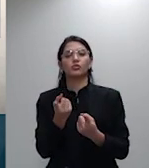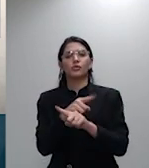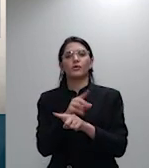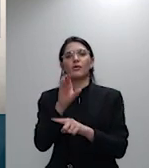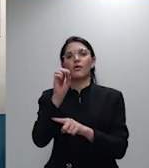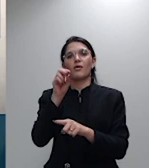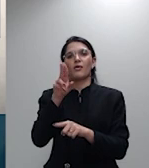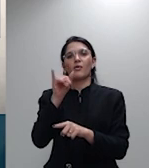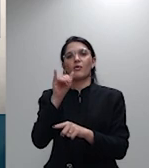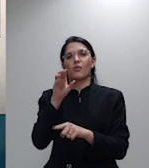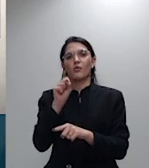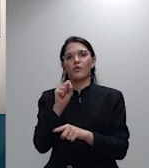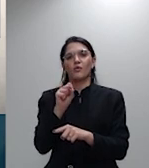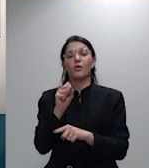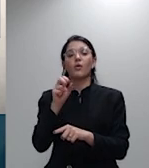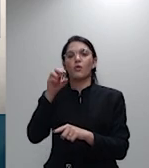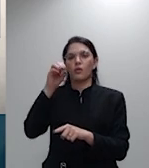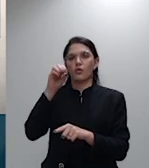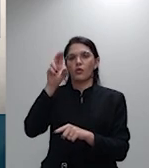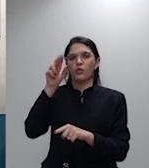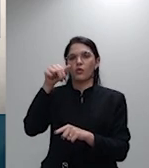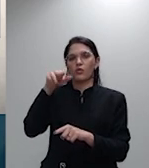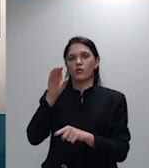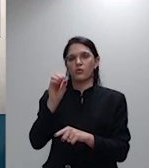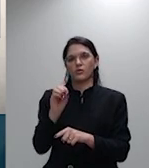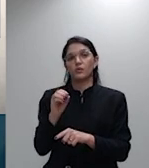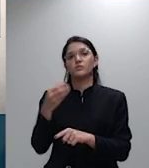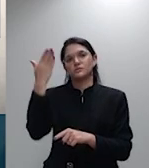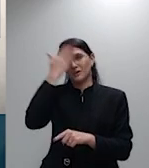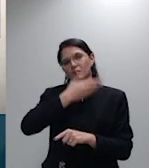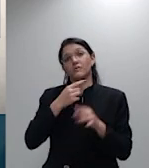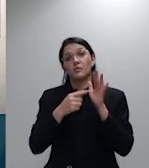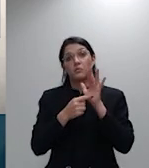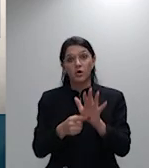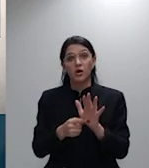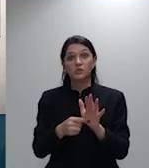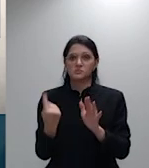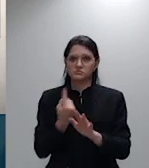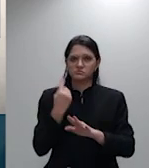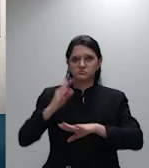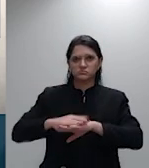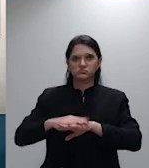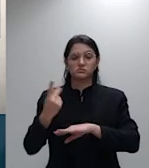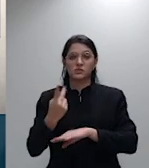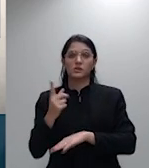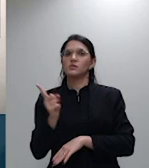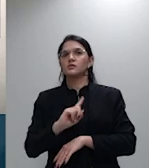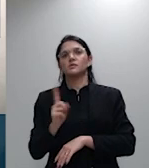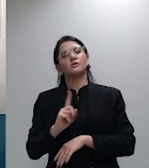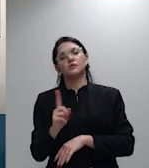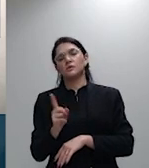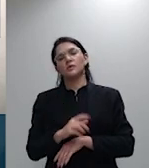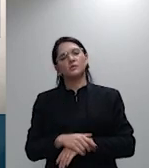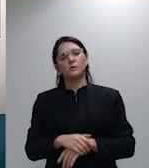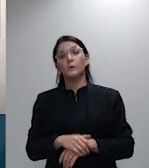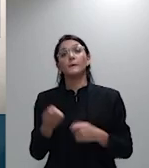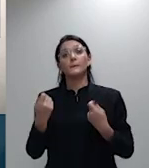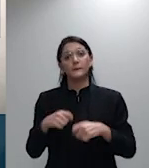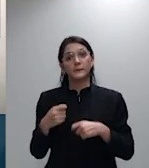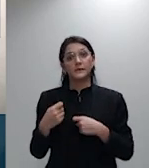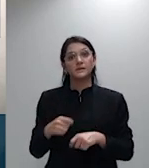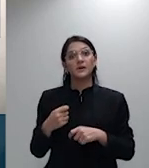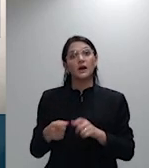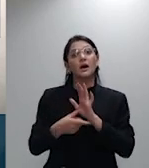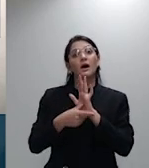automaticamente, pois, além de a chamada prova diabólica, inclusive reversa ou duplamente diabólica,